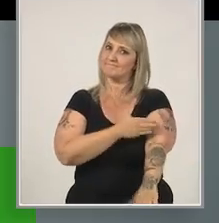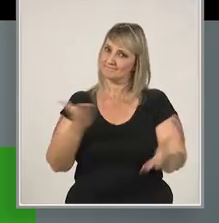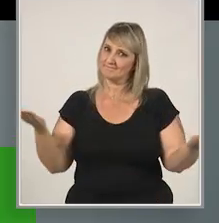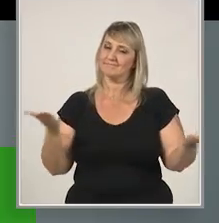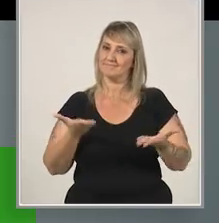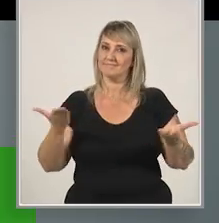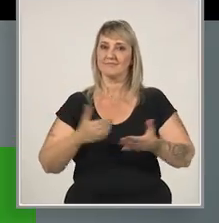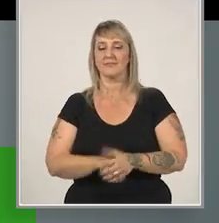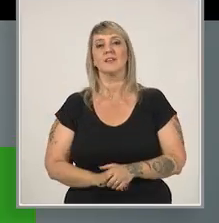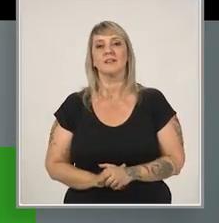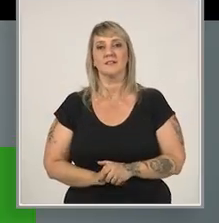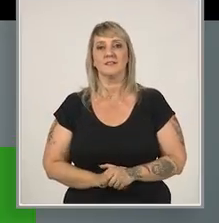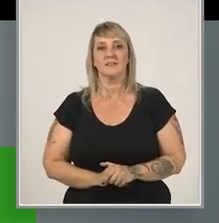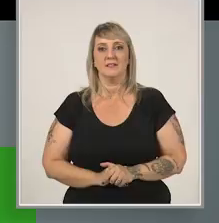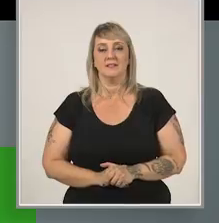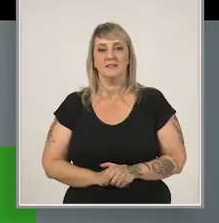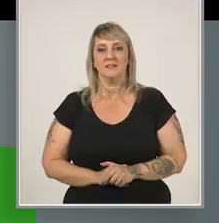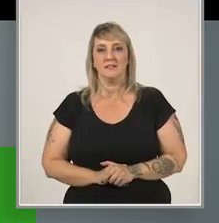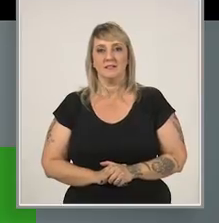treinar e treinar.